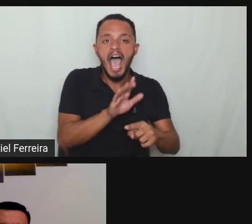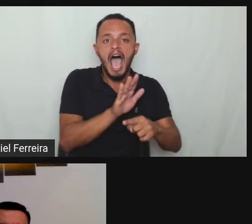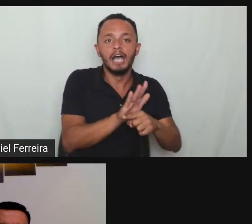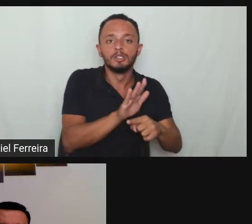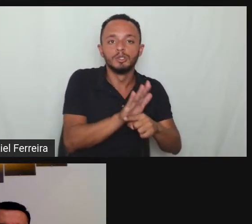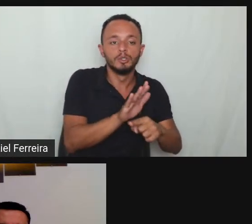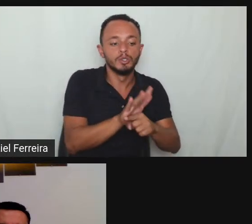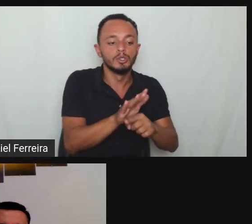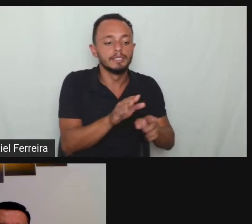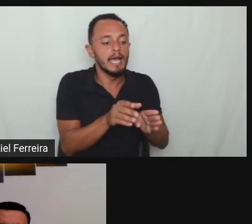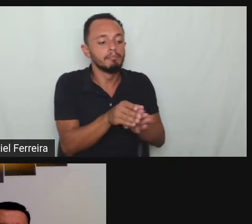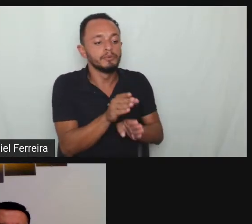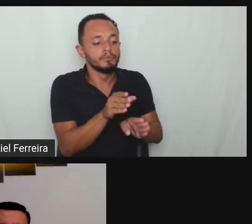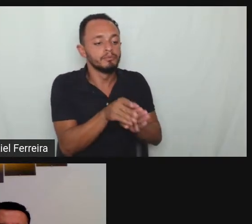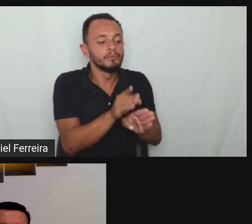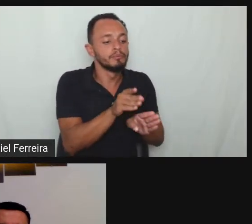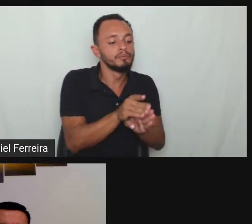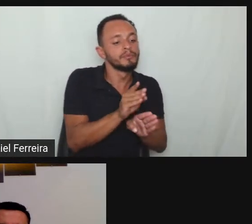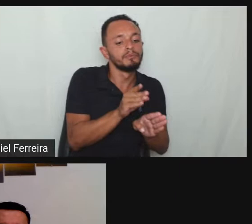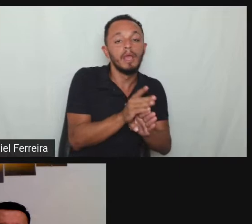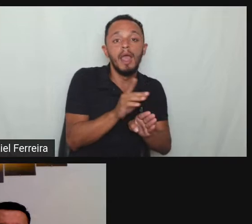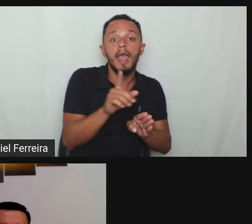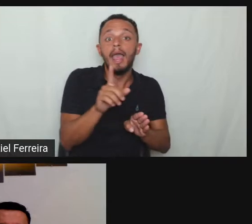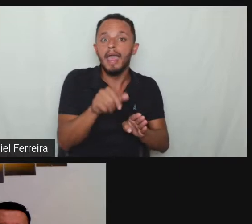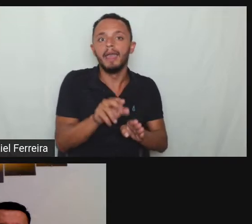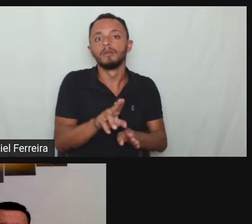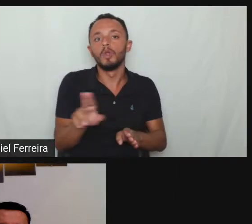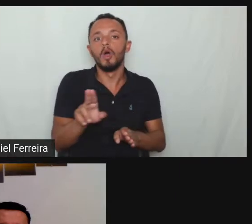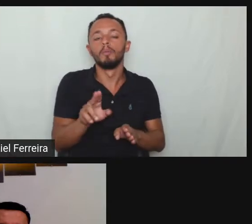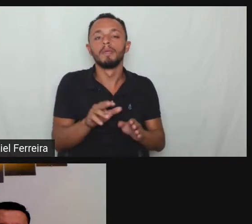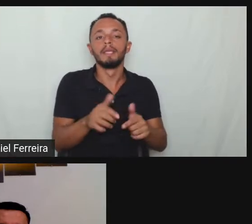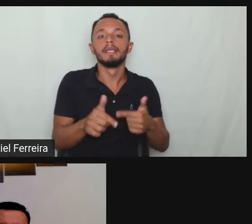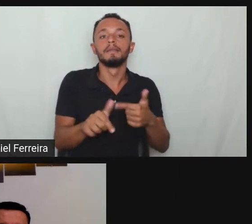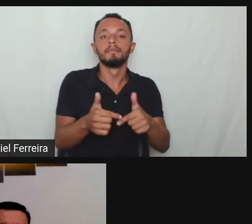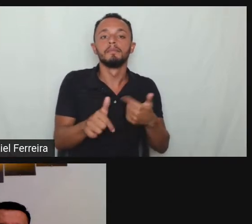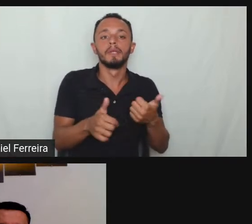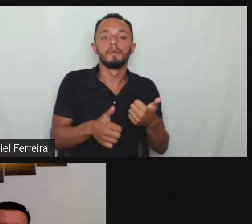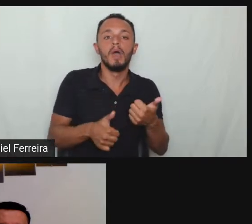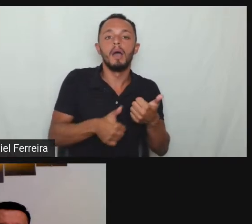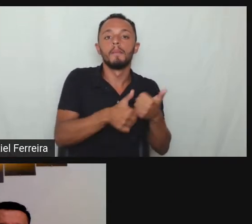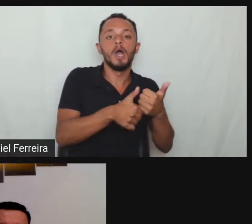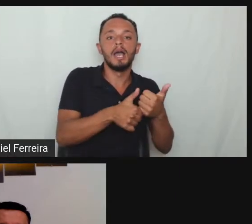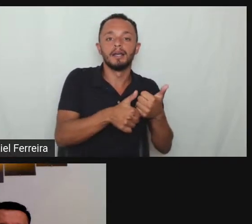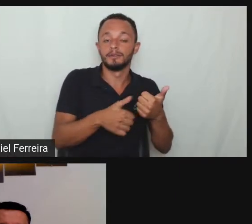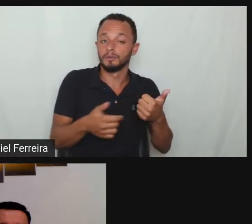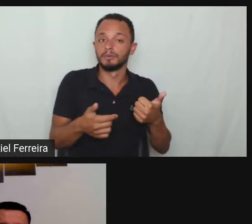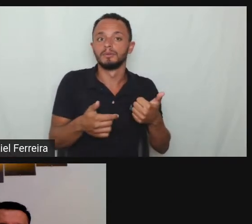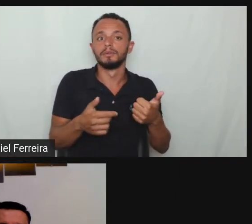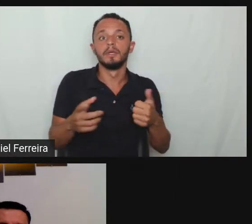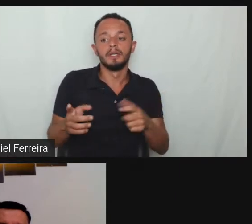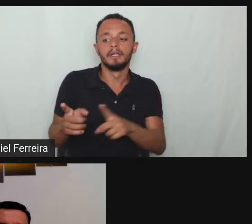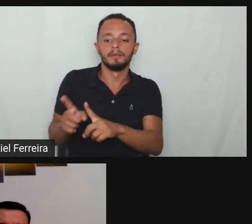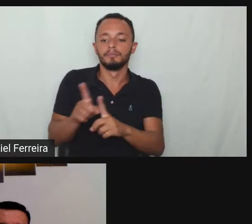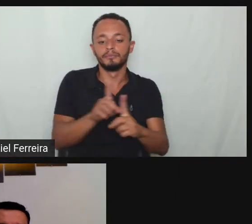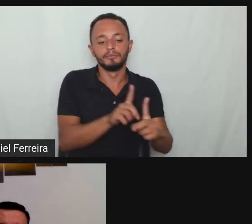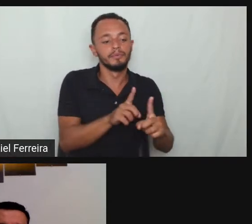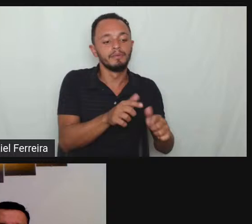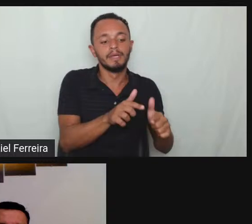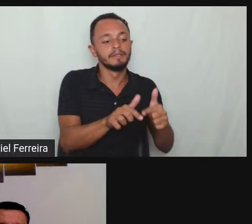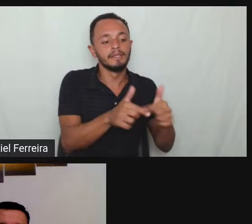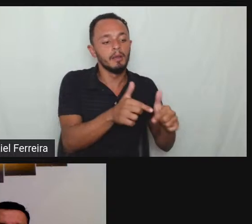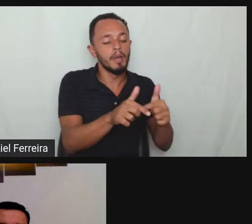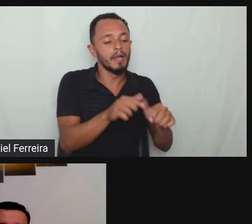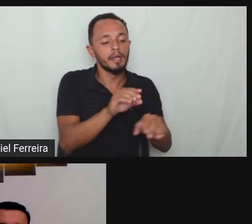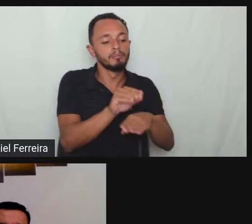tá é um emprego apoiado né pessoal nós vamos ter um papo aqui uma aula só sobre essa modalidade é uma forma de